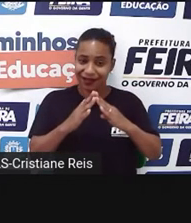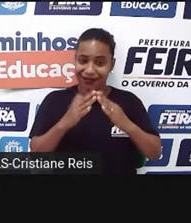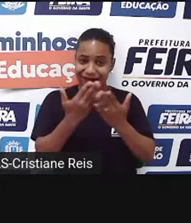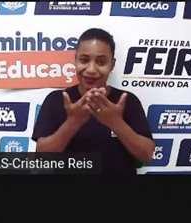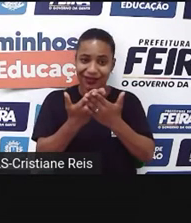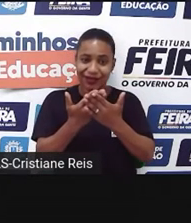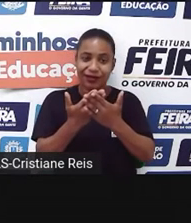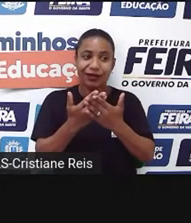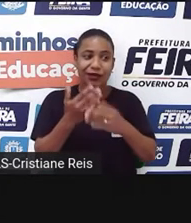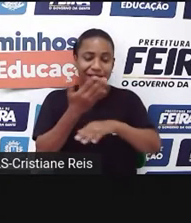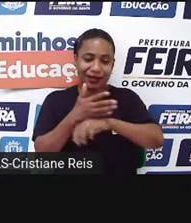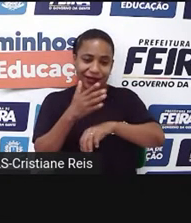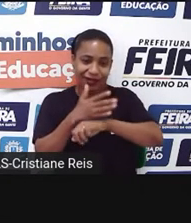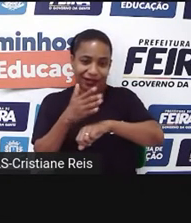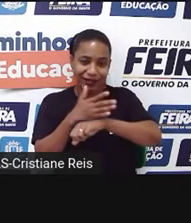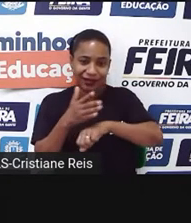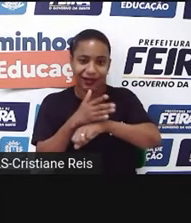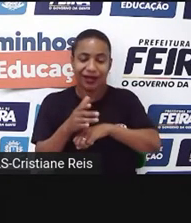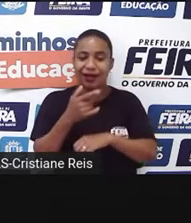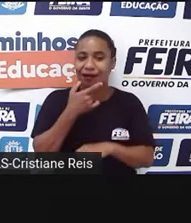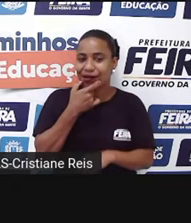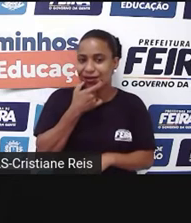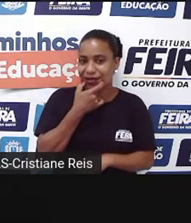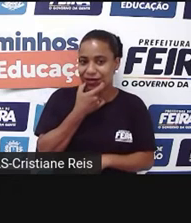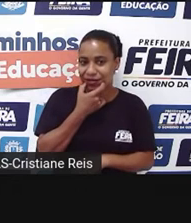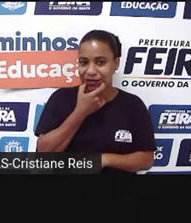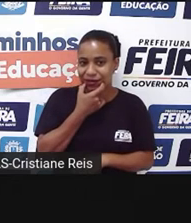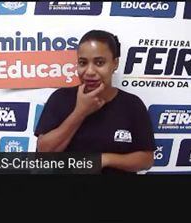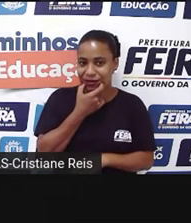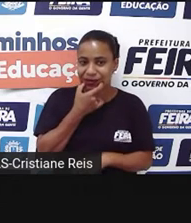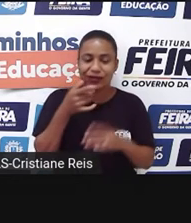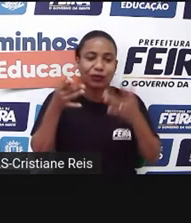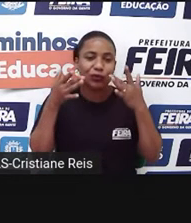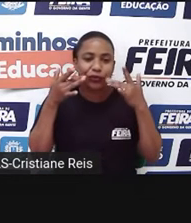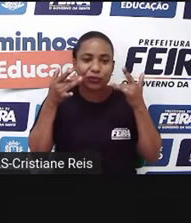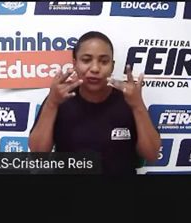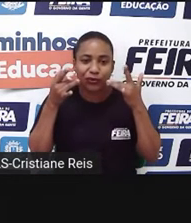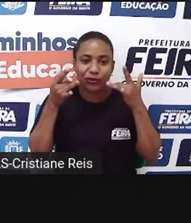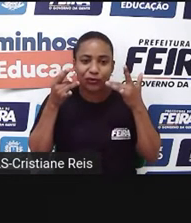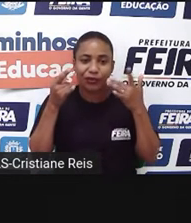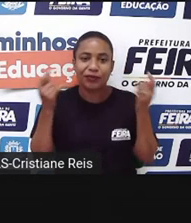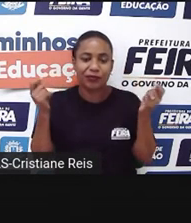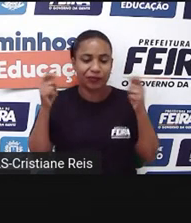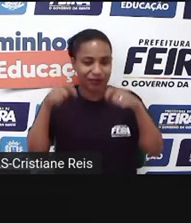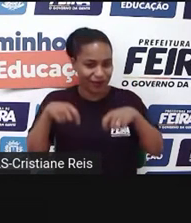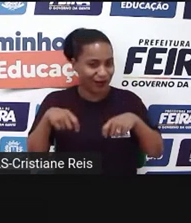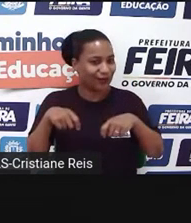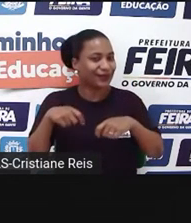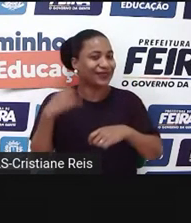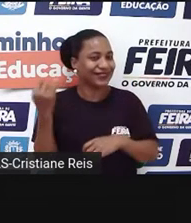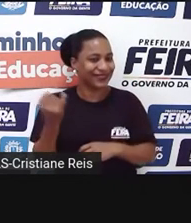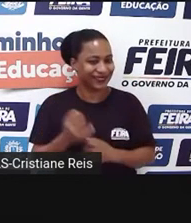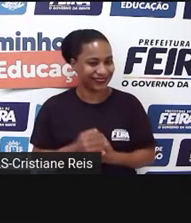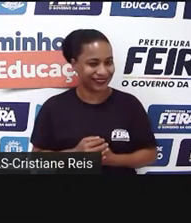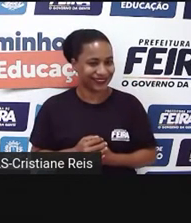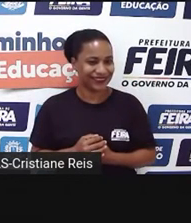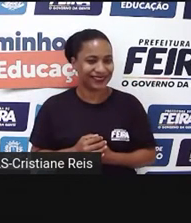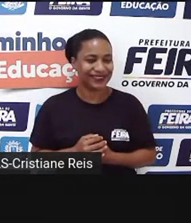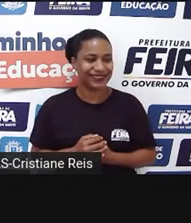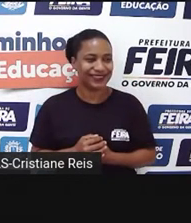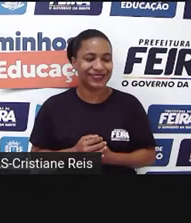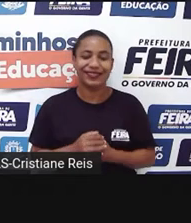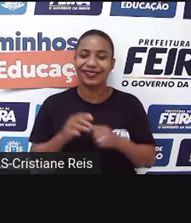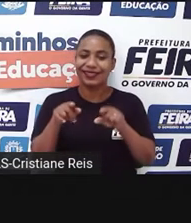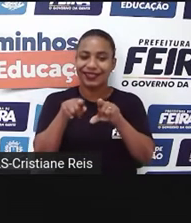praticar um pouquinho o inglês, fazendo um trecho dessa peça teatral, por exemplo. Ok? Logo